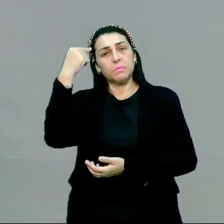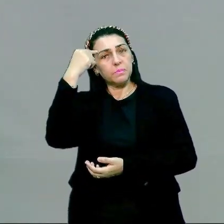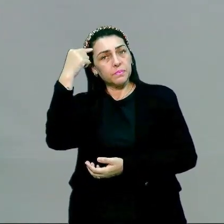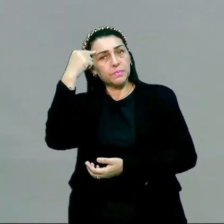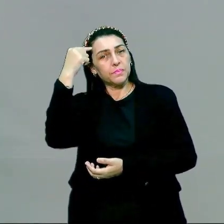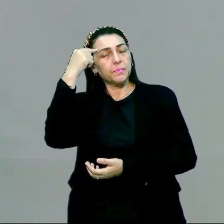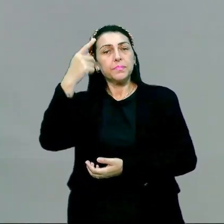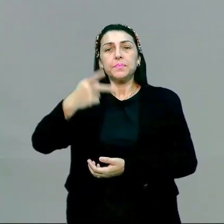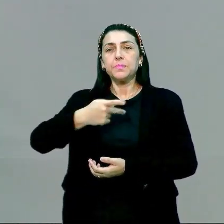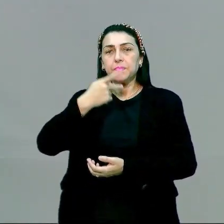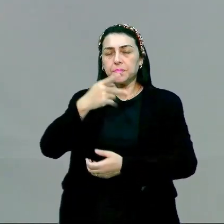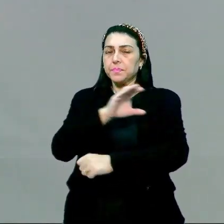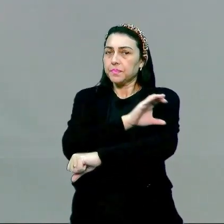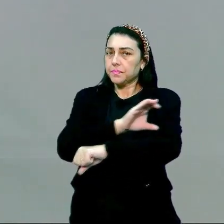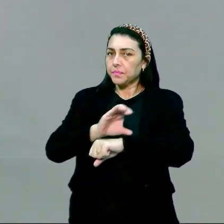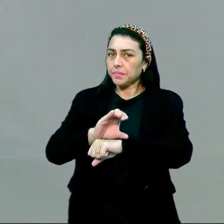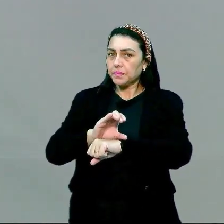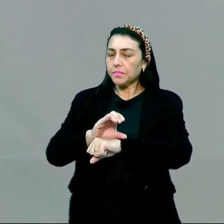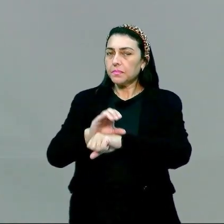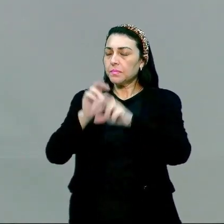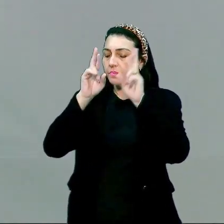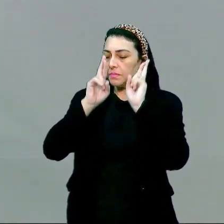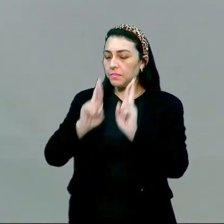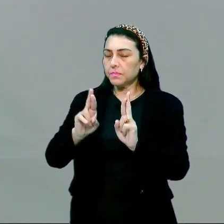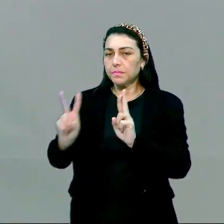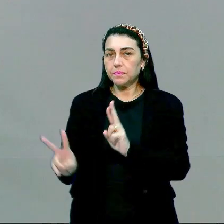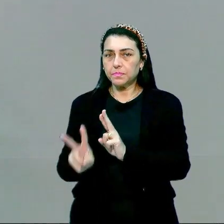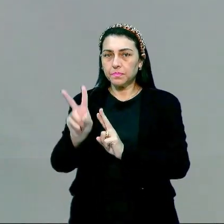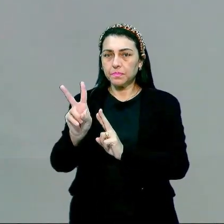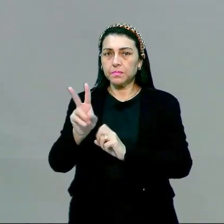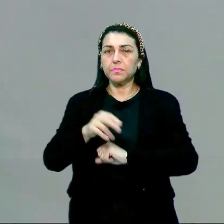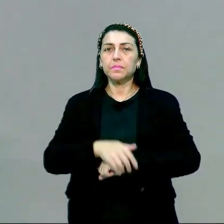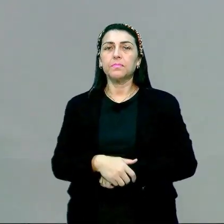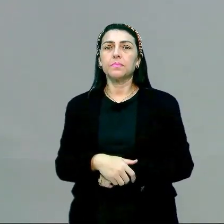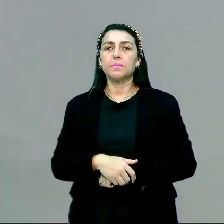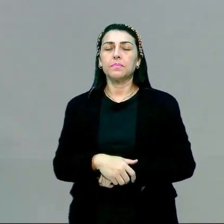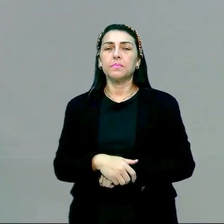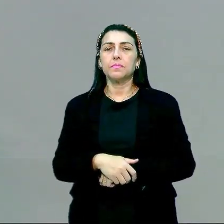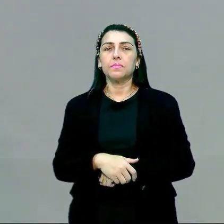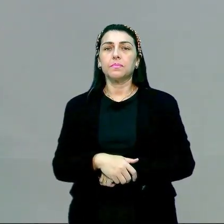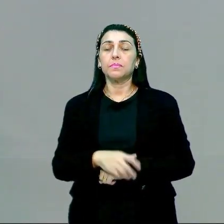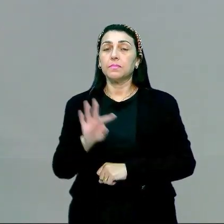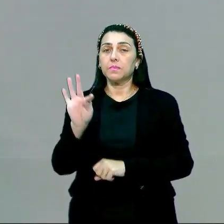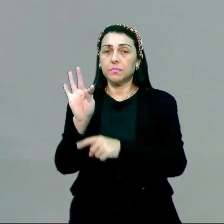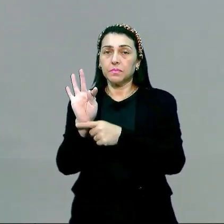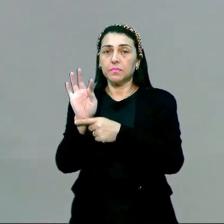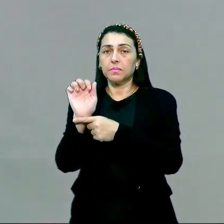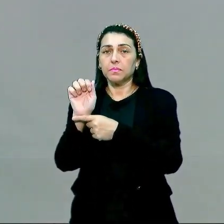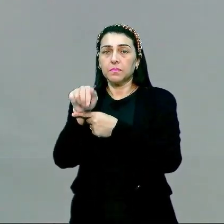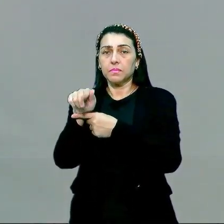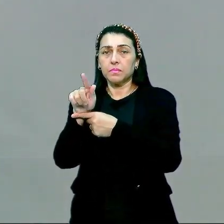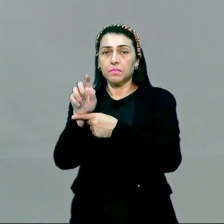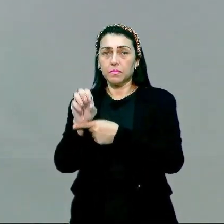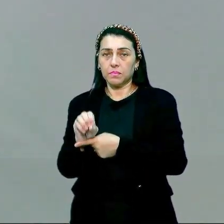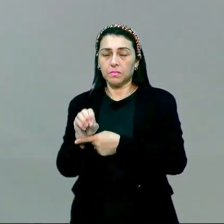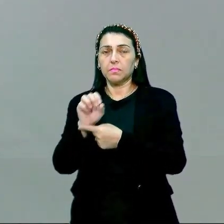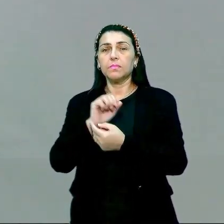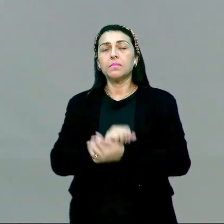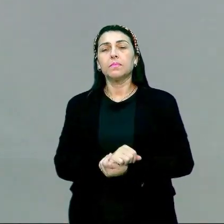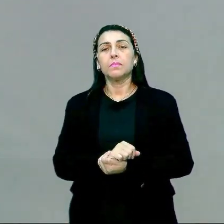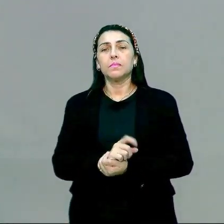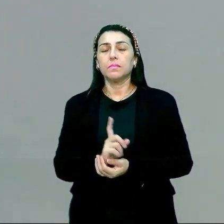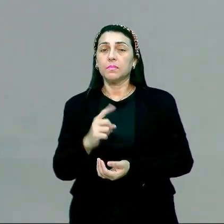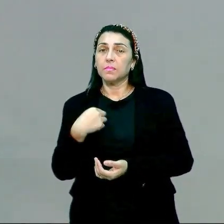gente fala da cultura, né? Respeitando e valorizando. Então, galera, o tango, né? É claro que